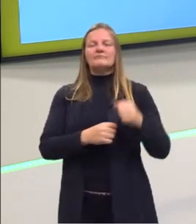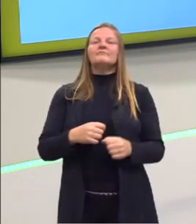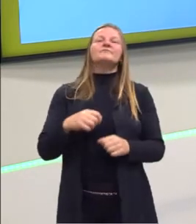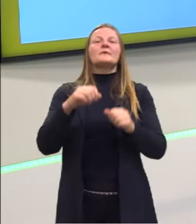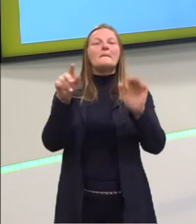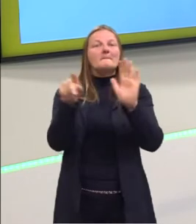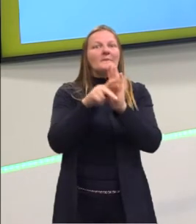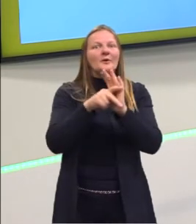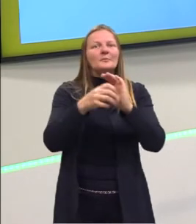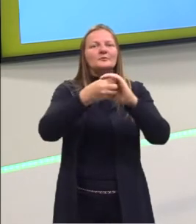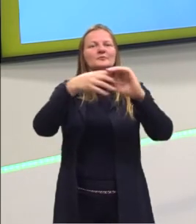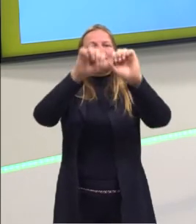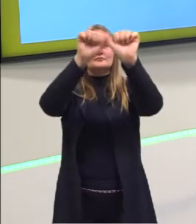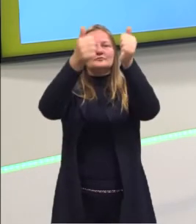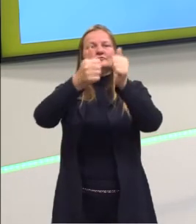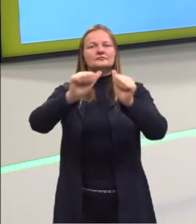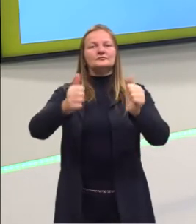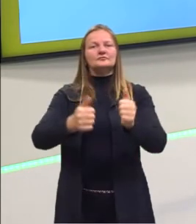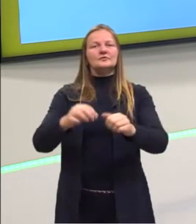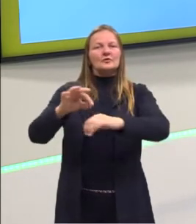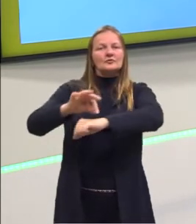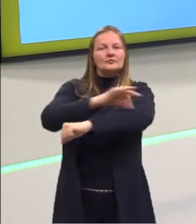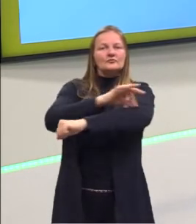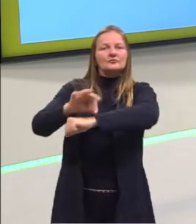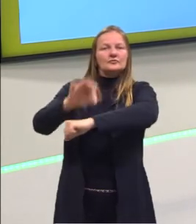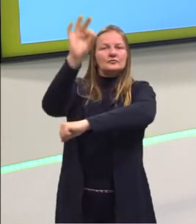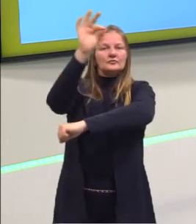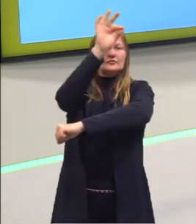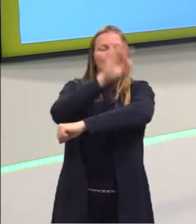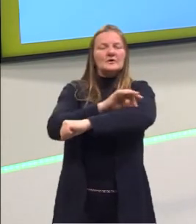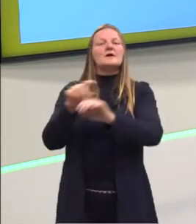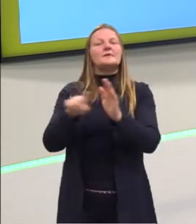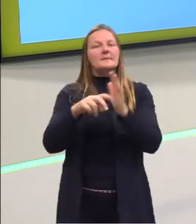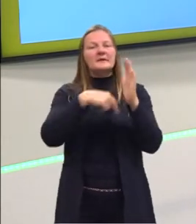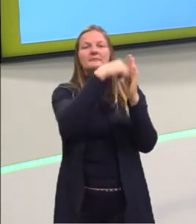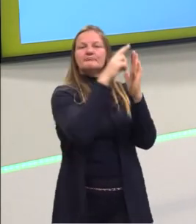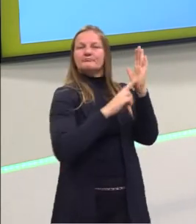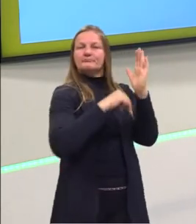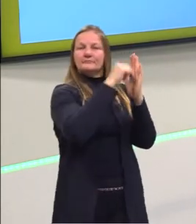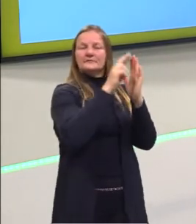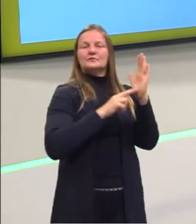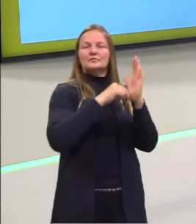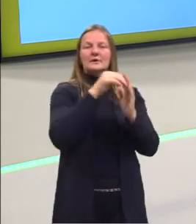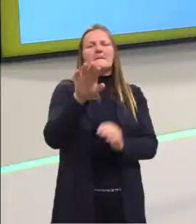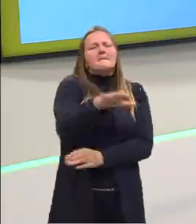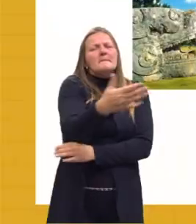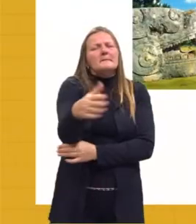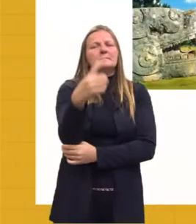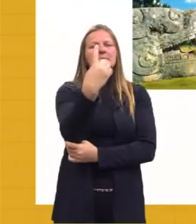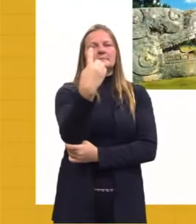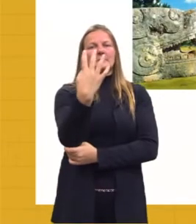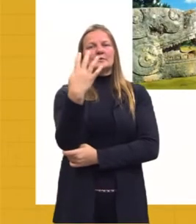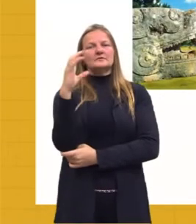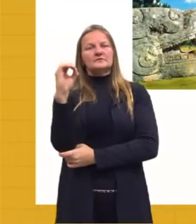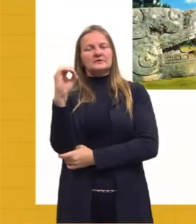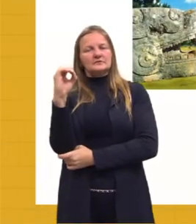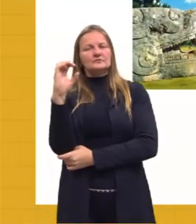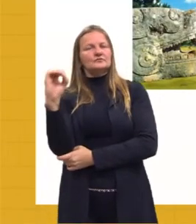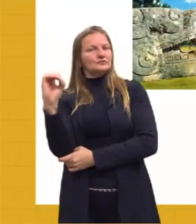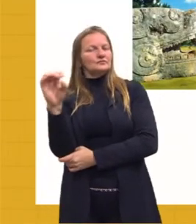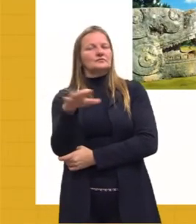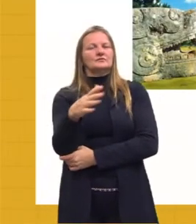arquitetura, a escultura, vamos ver a pintura. E mais ou menos ali entre 1400 e 1532,